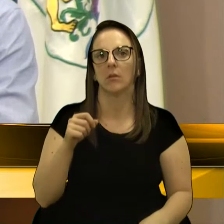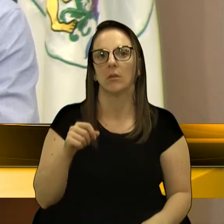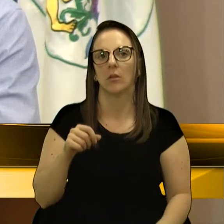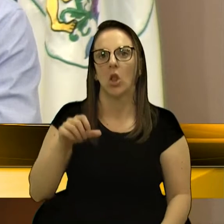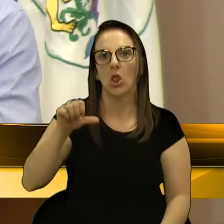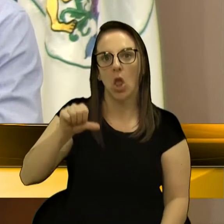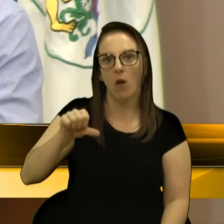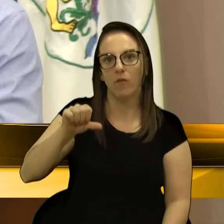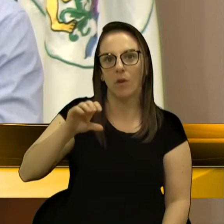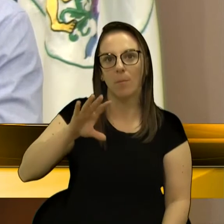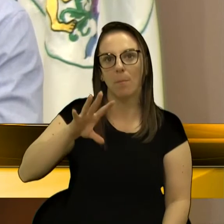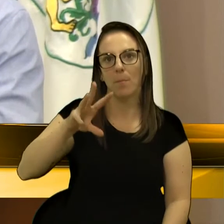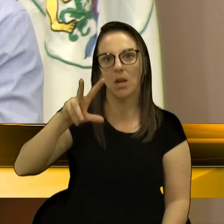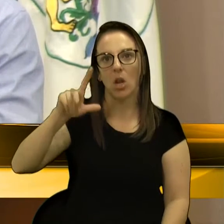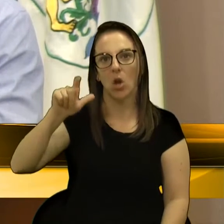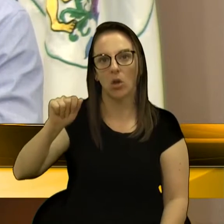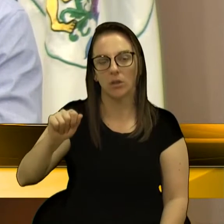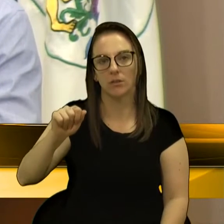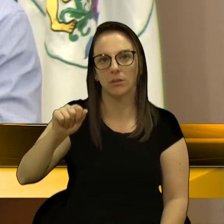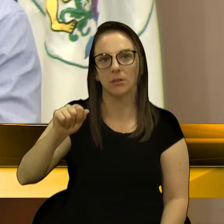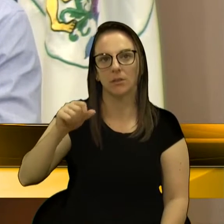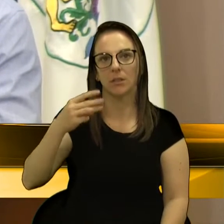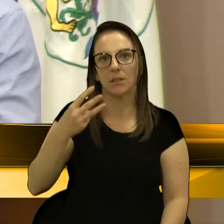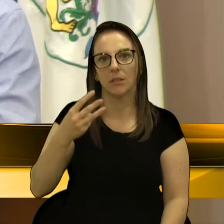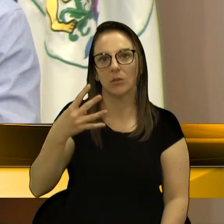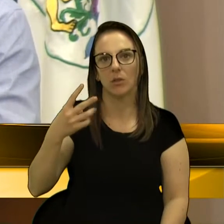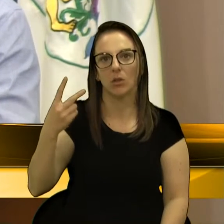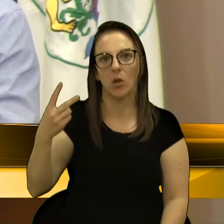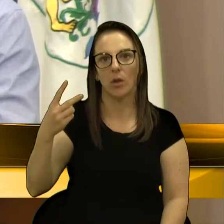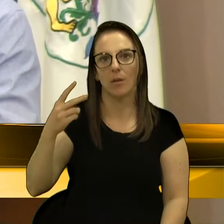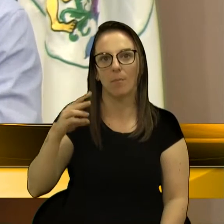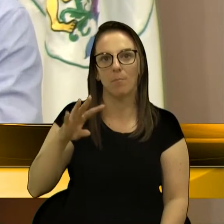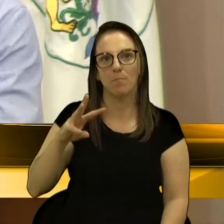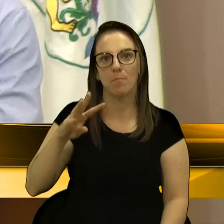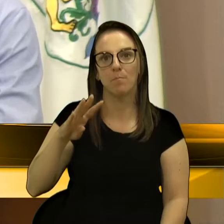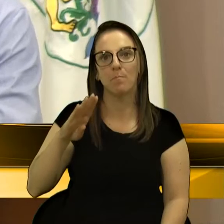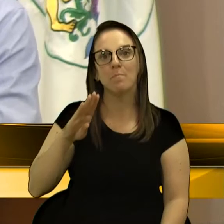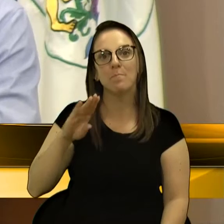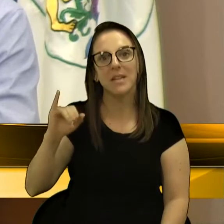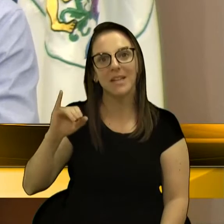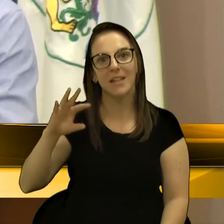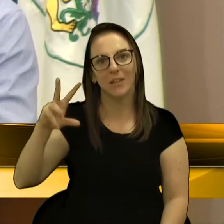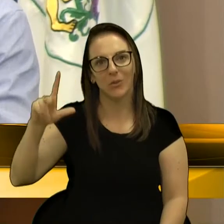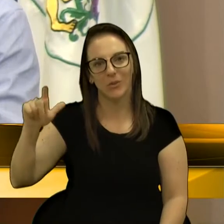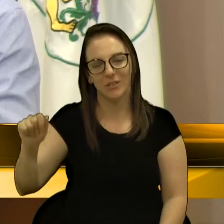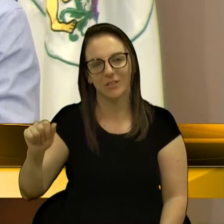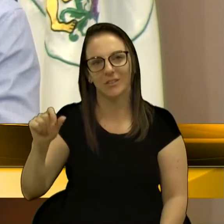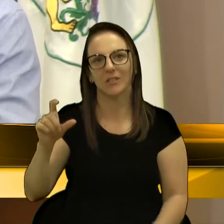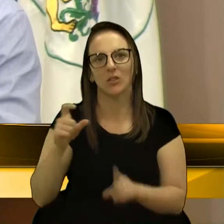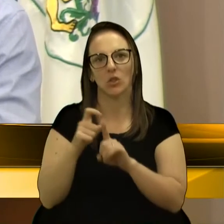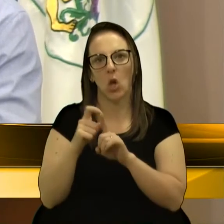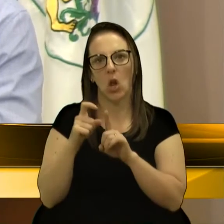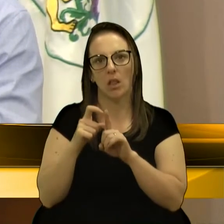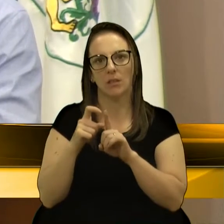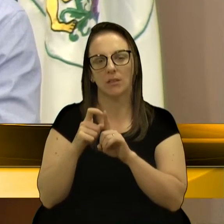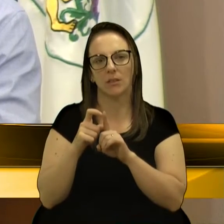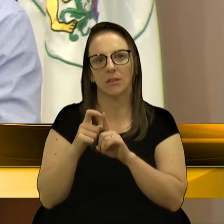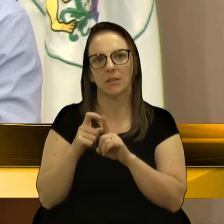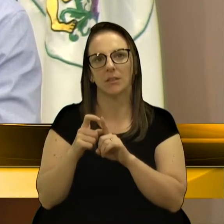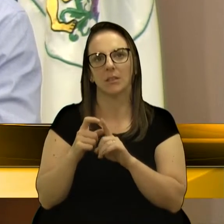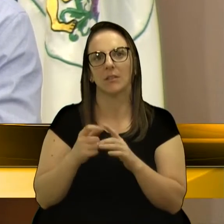342 milhões de dólares correspondentes a 46 bilhões